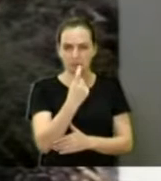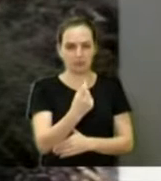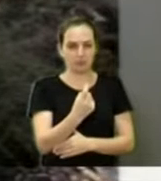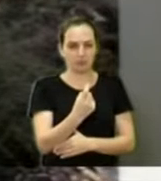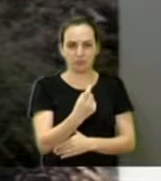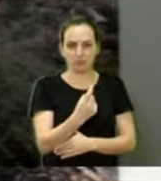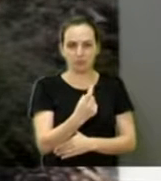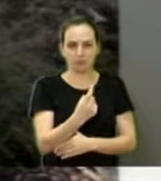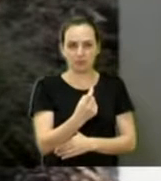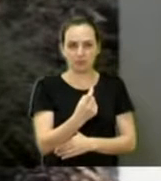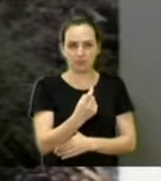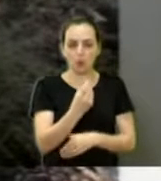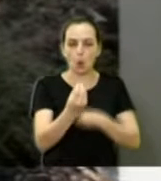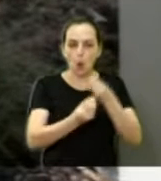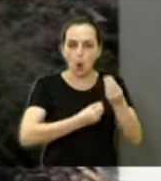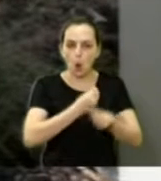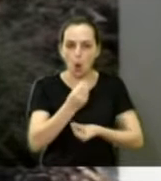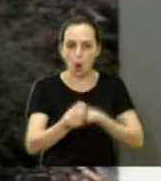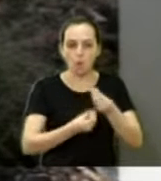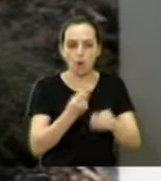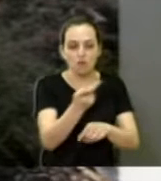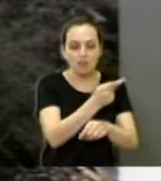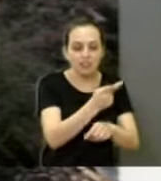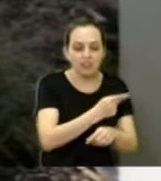Cadê a vigilância sanitária?